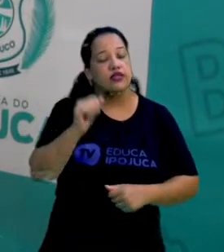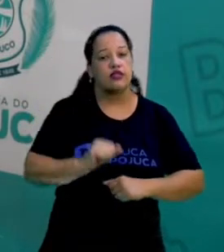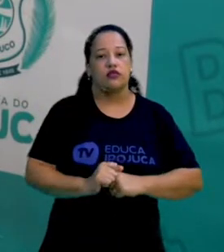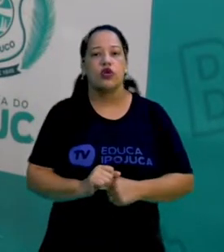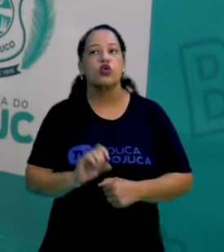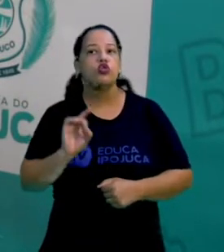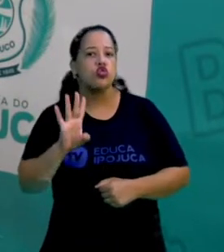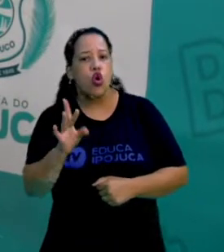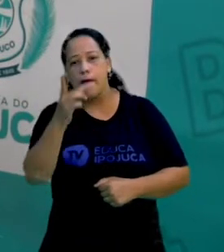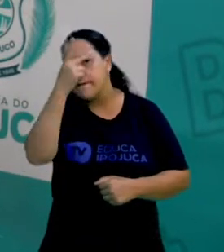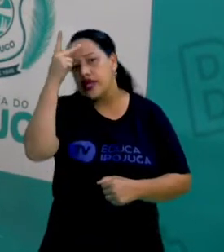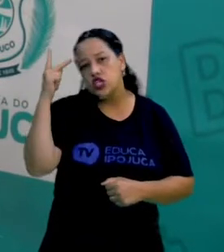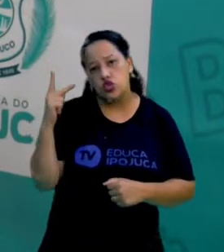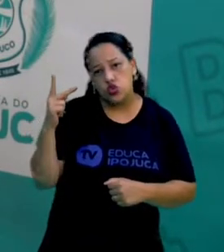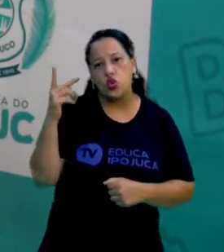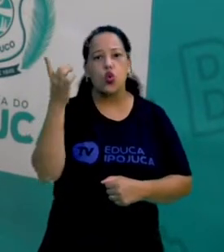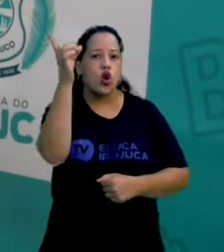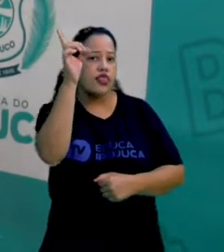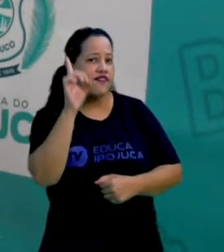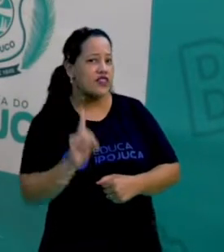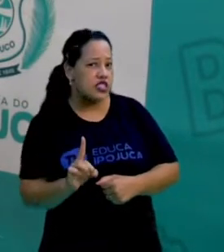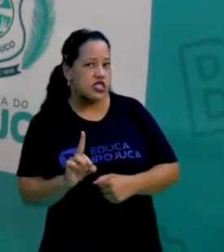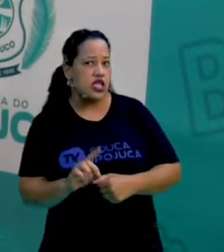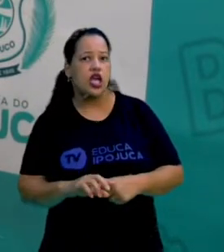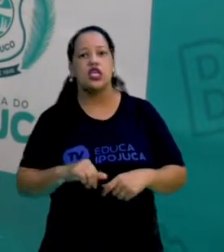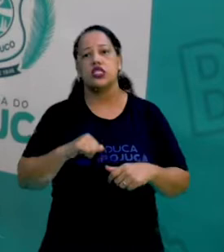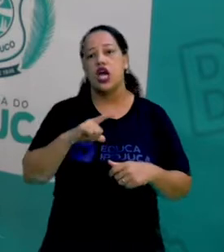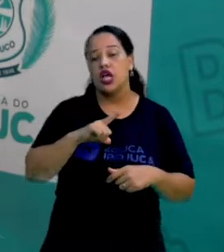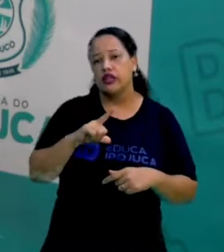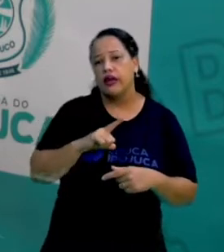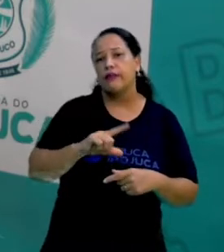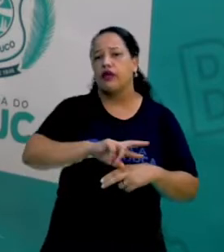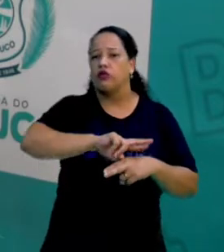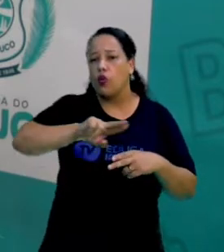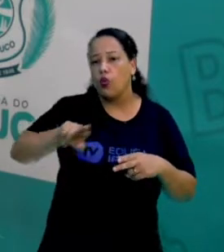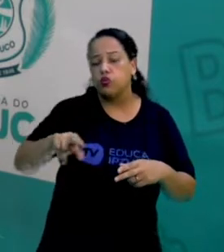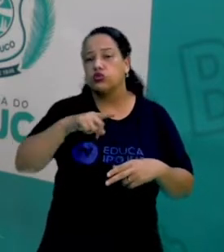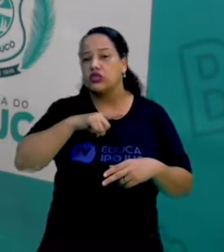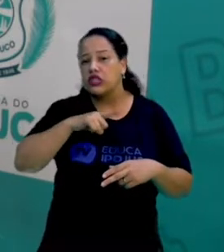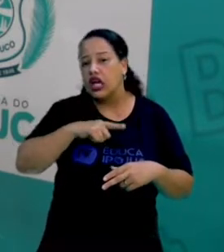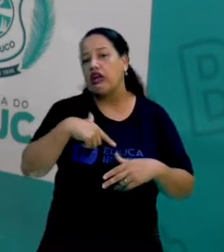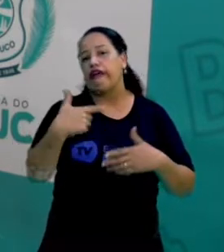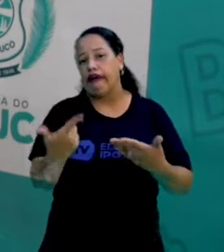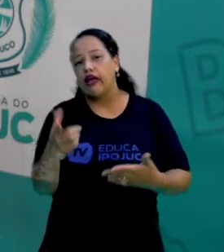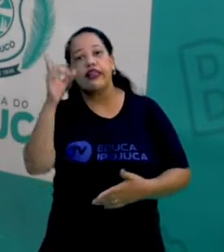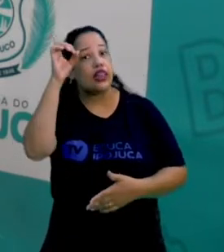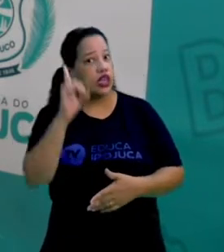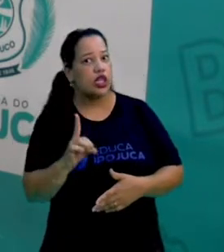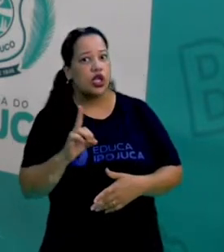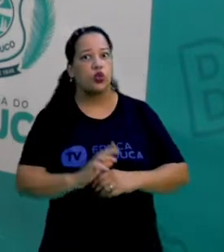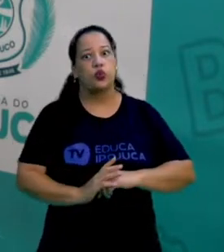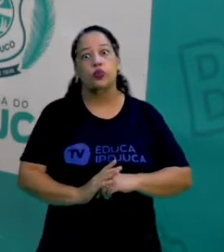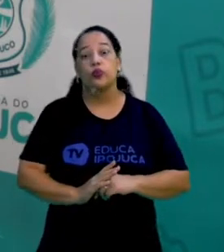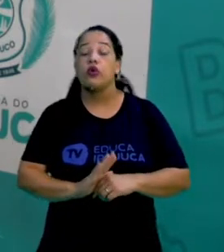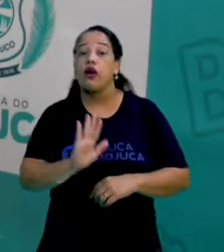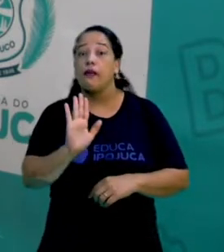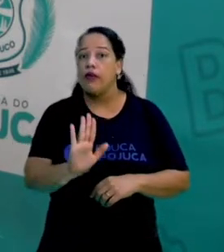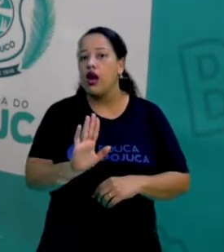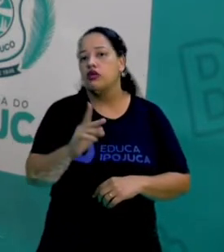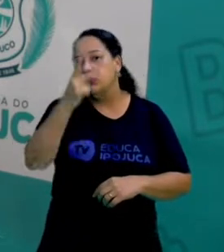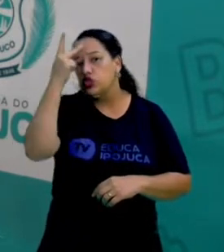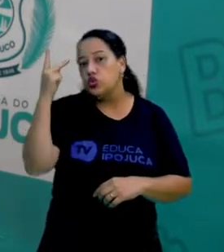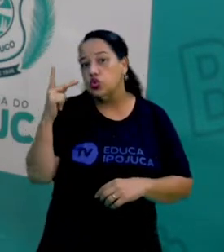pessoas com deficiências e transtornos são garantidas por esse direito. Muita gente não